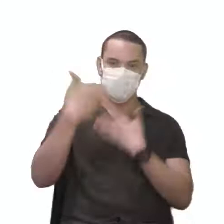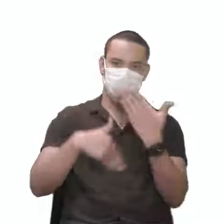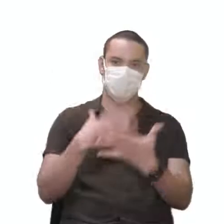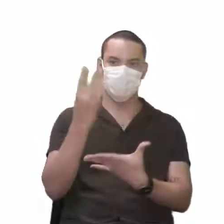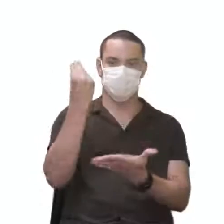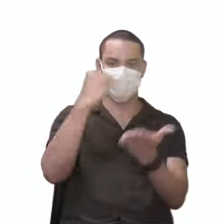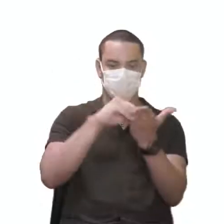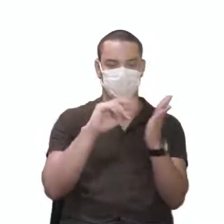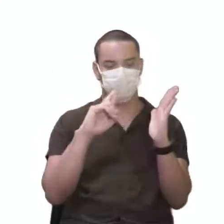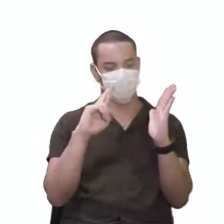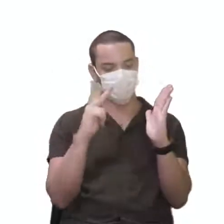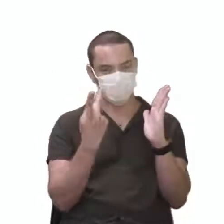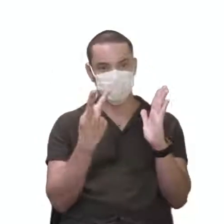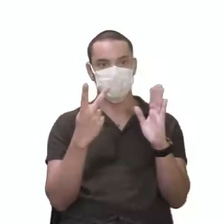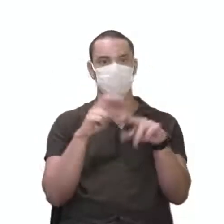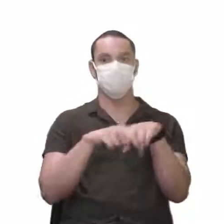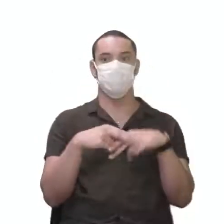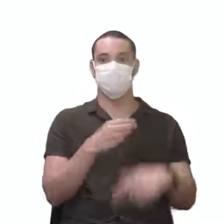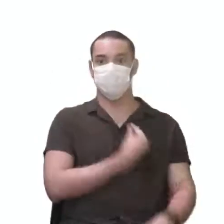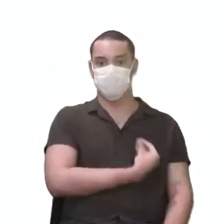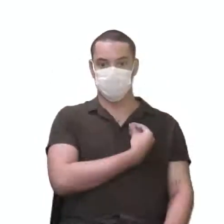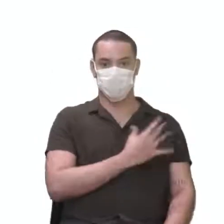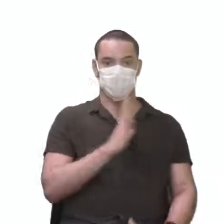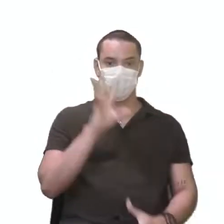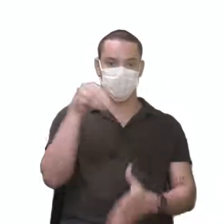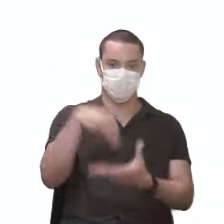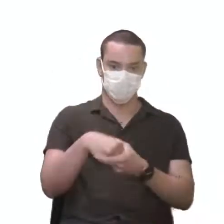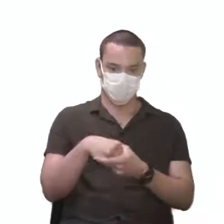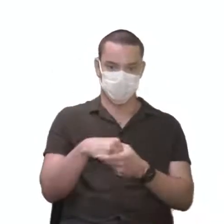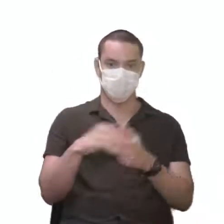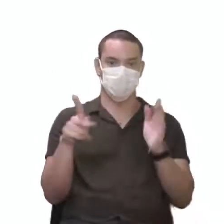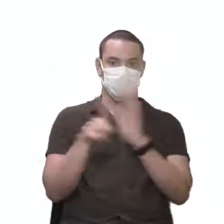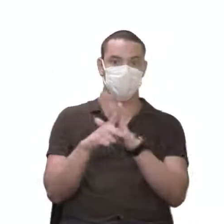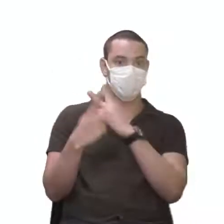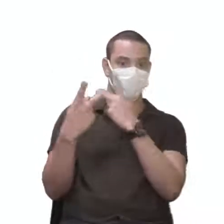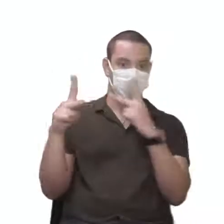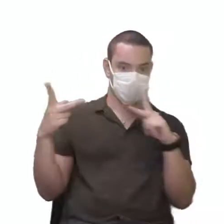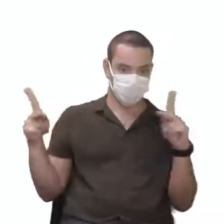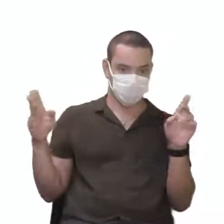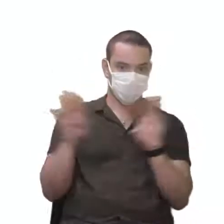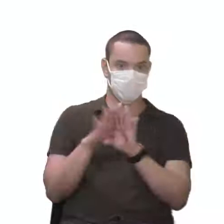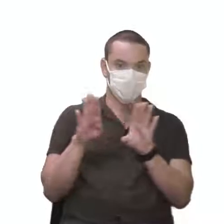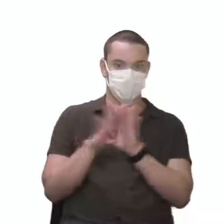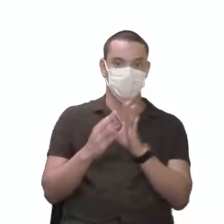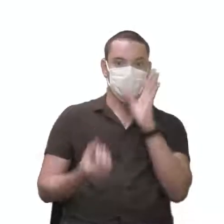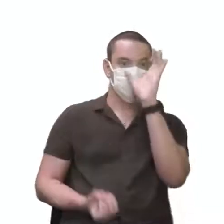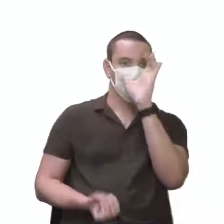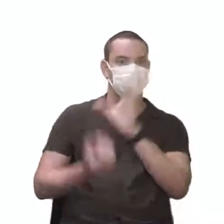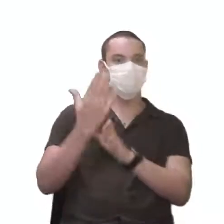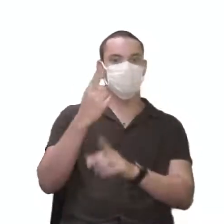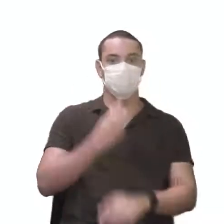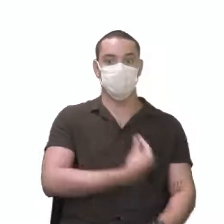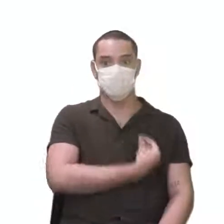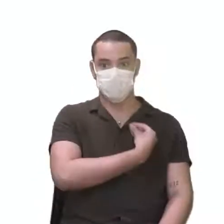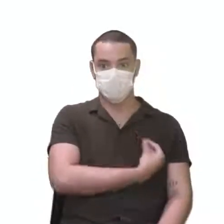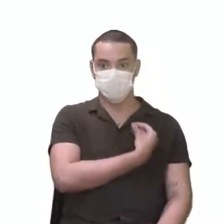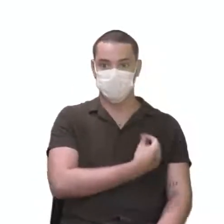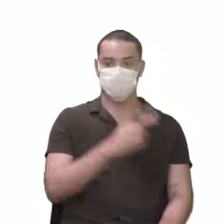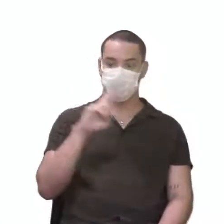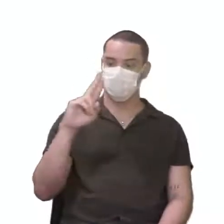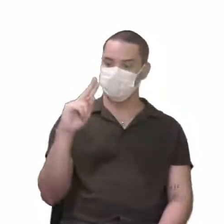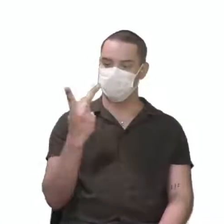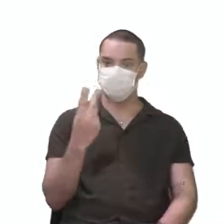Então a presença de antígenos nas remassas desses organismos, dos indivíduos, a presença do RH